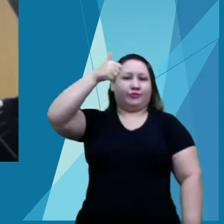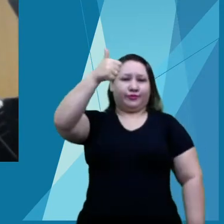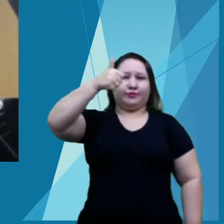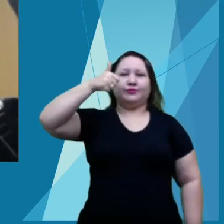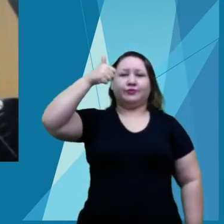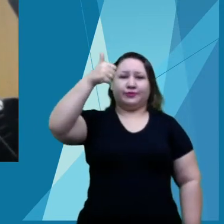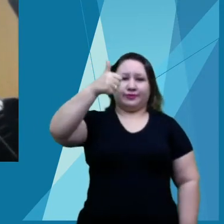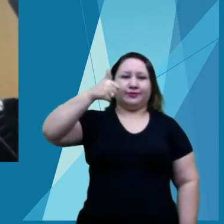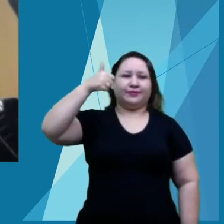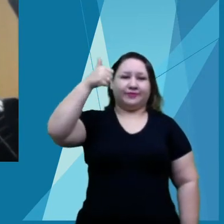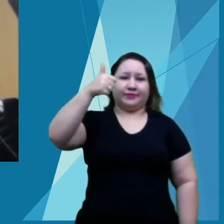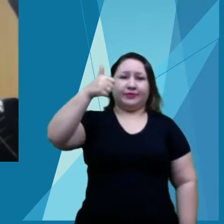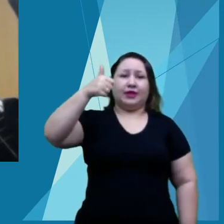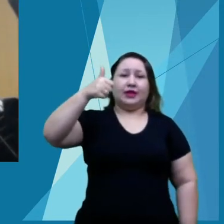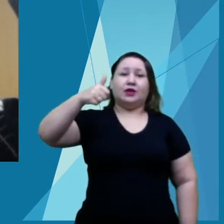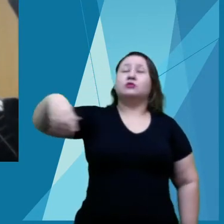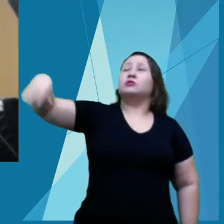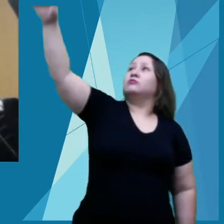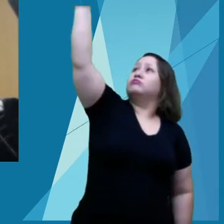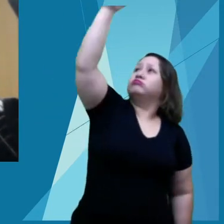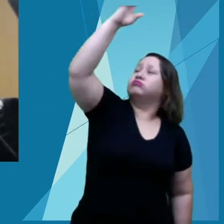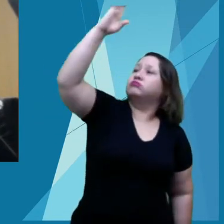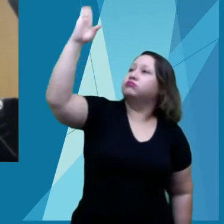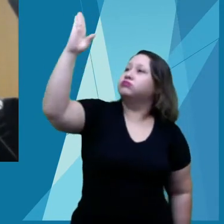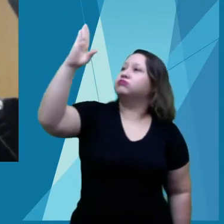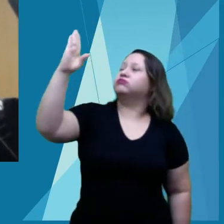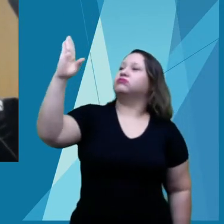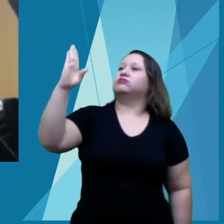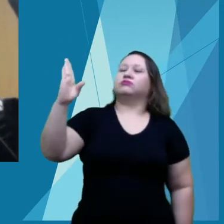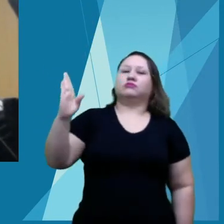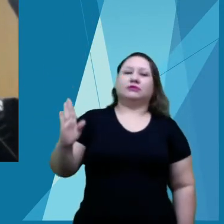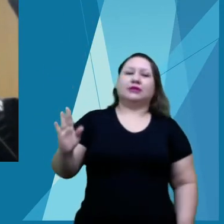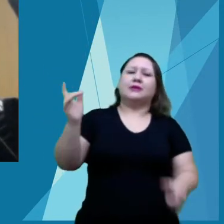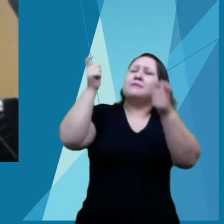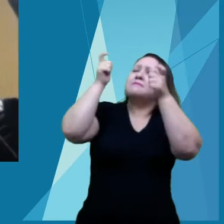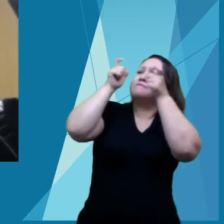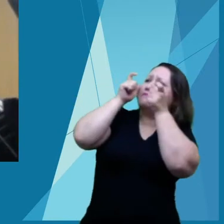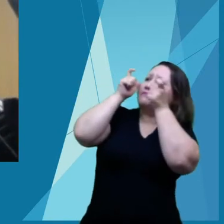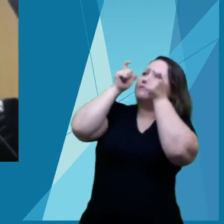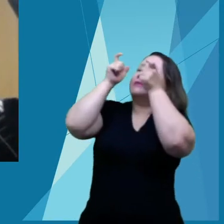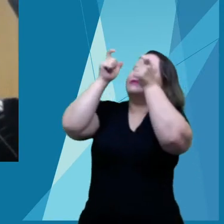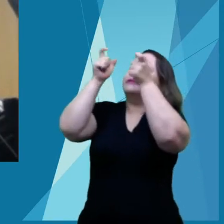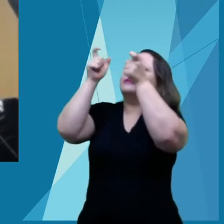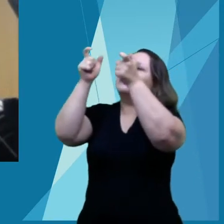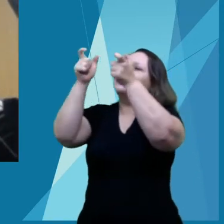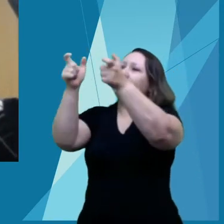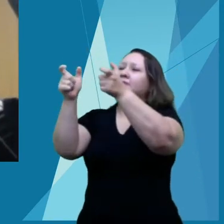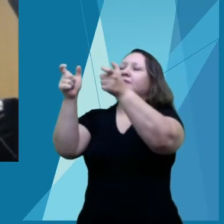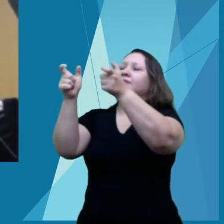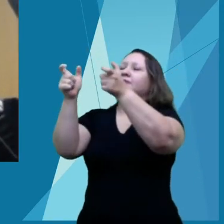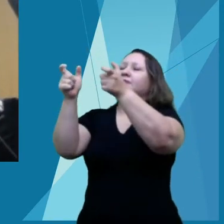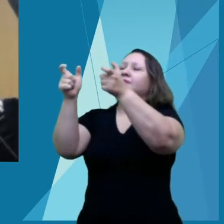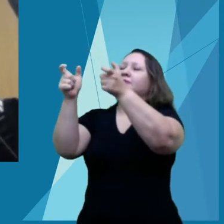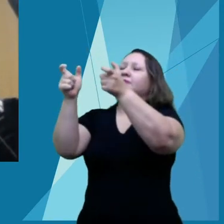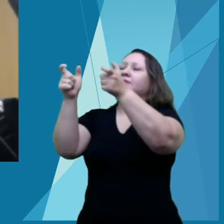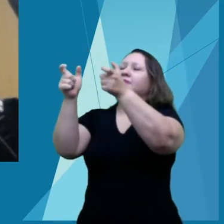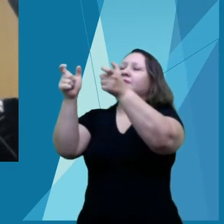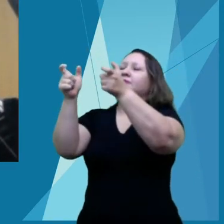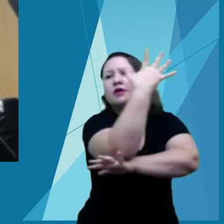têm mais flores, nossos bosques têm mais vida,